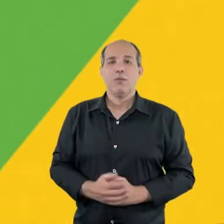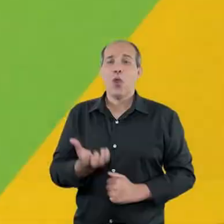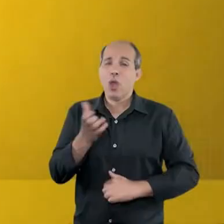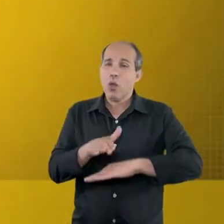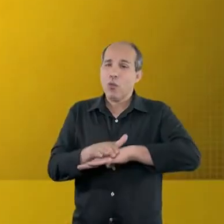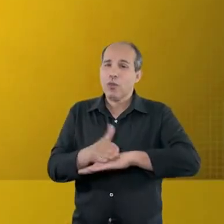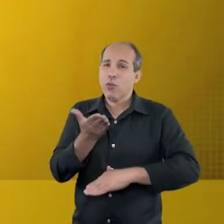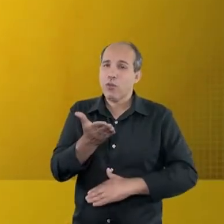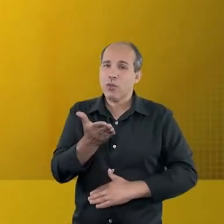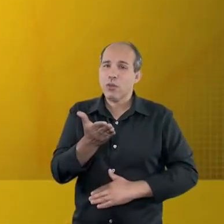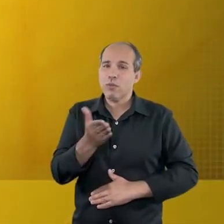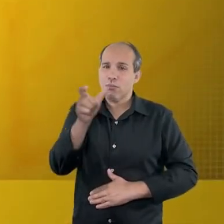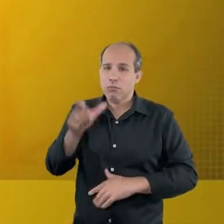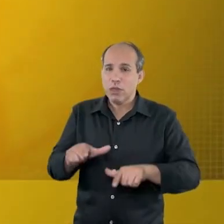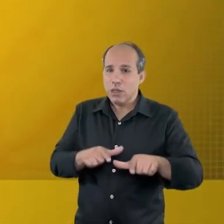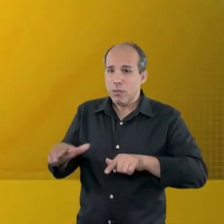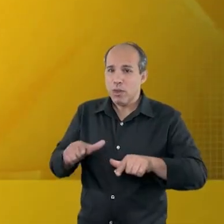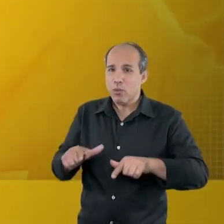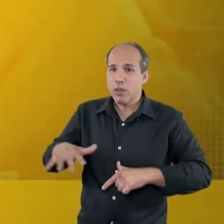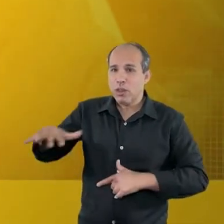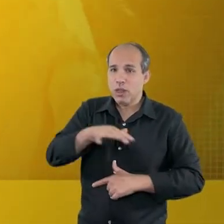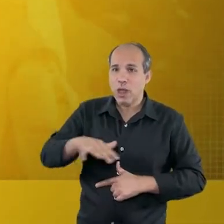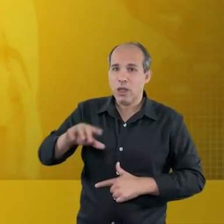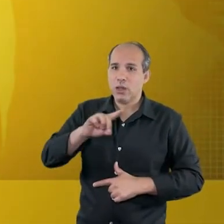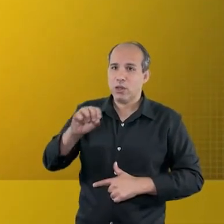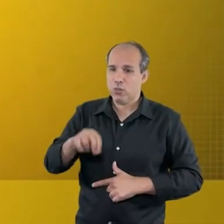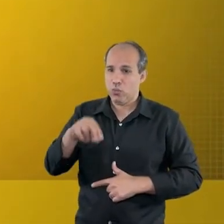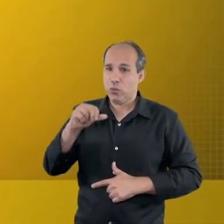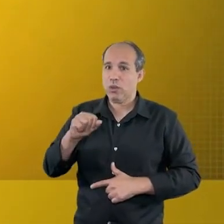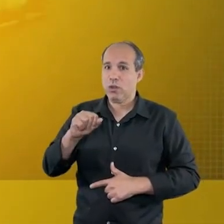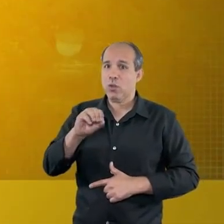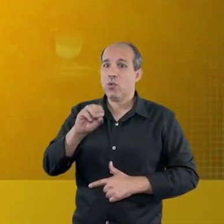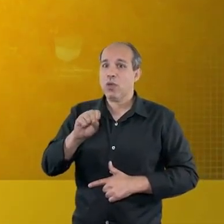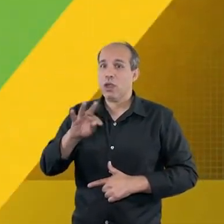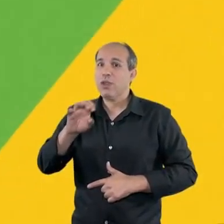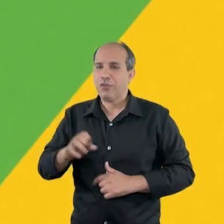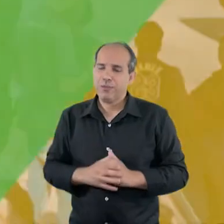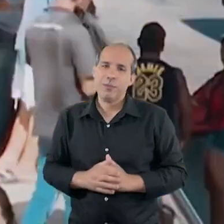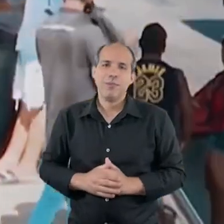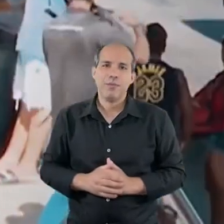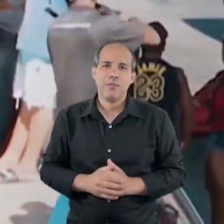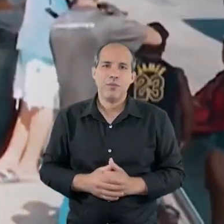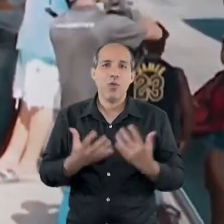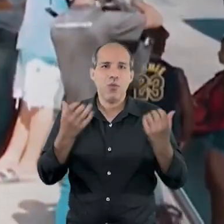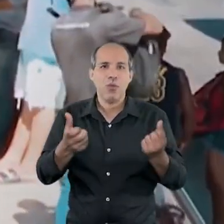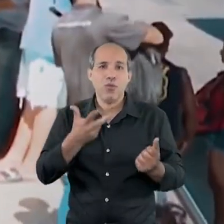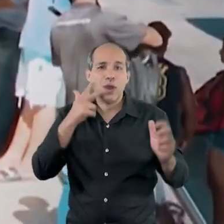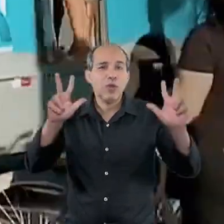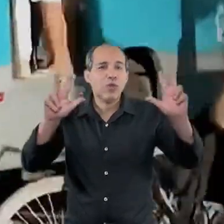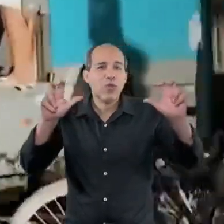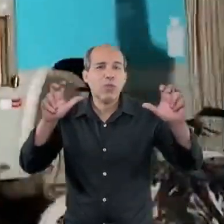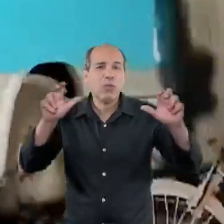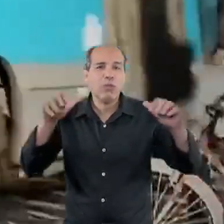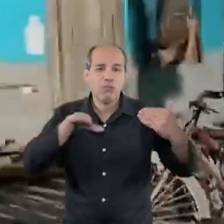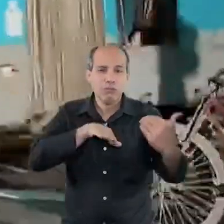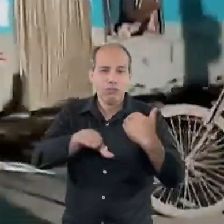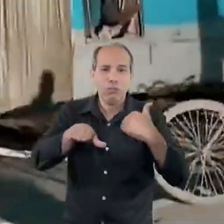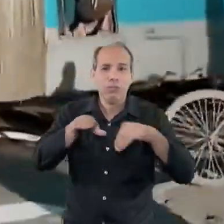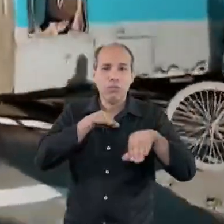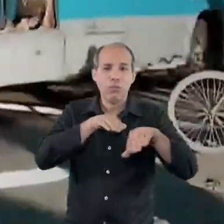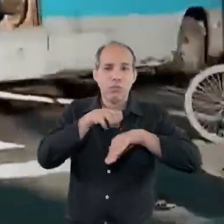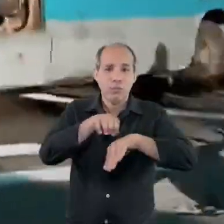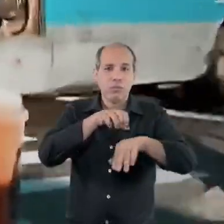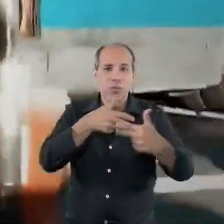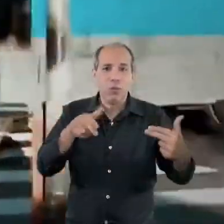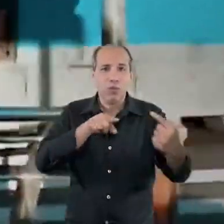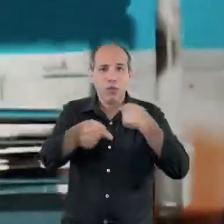Eu quero me dirigir a você, trabalhador em especial da Zona Oeste. Vamos falar de mobilidade você que